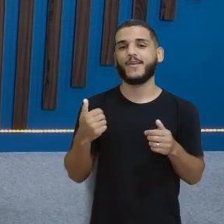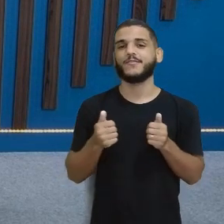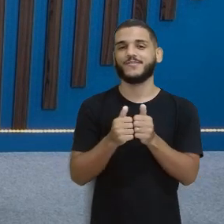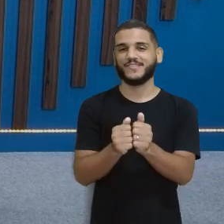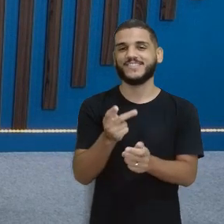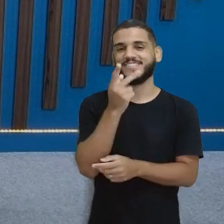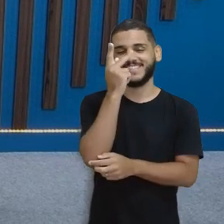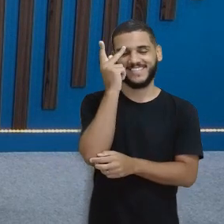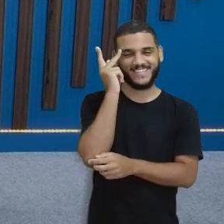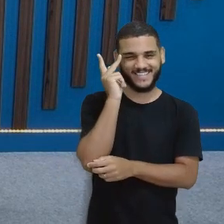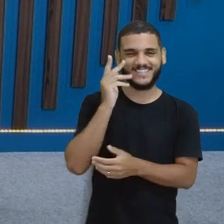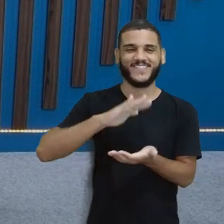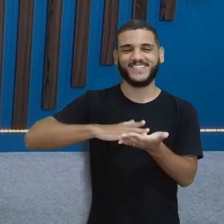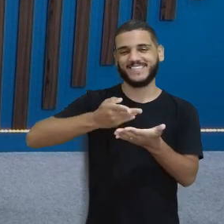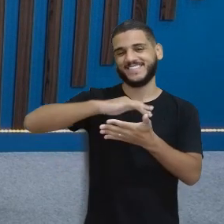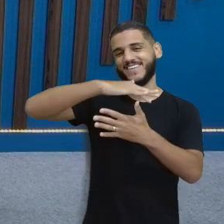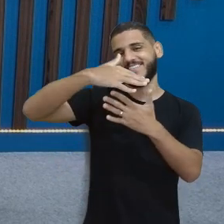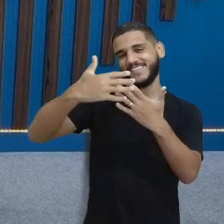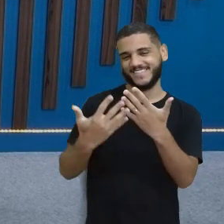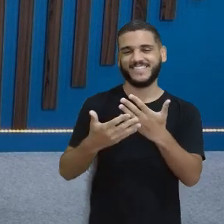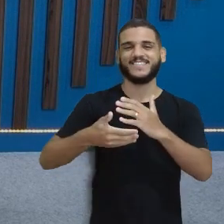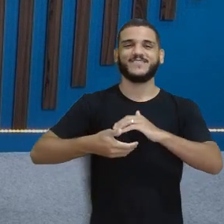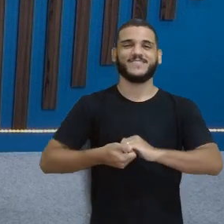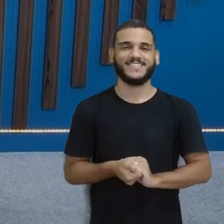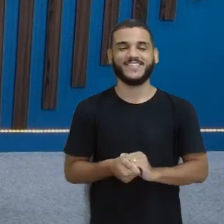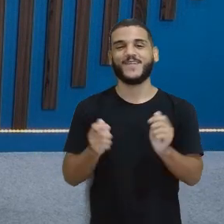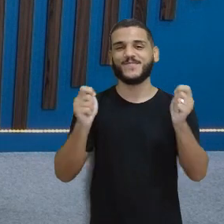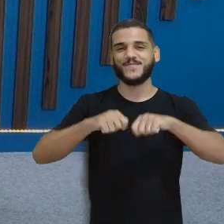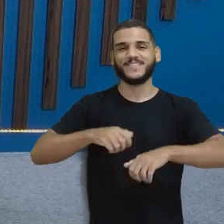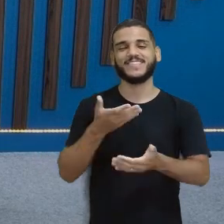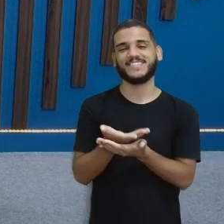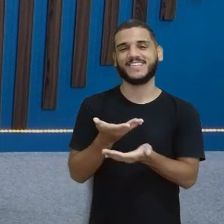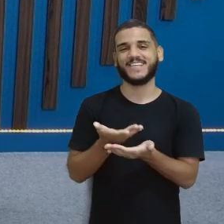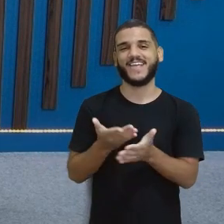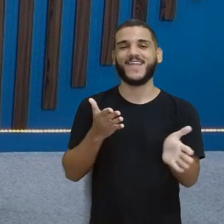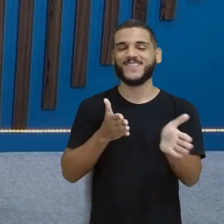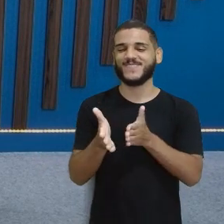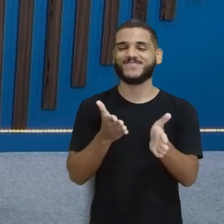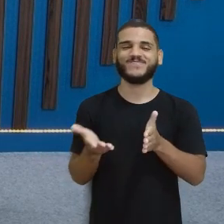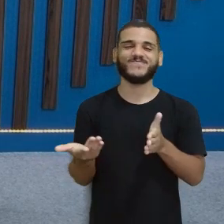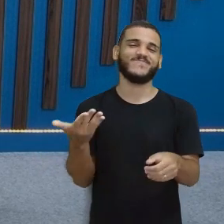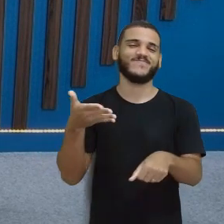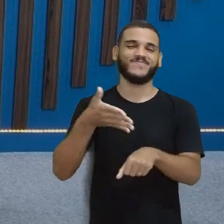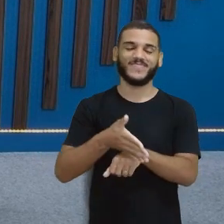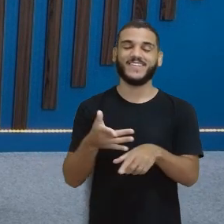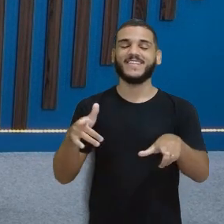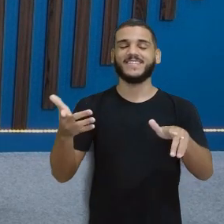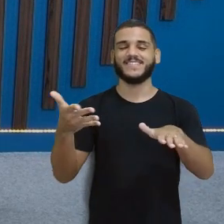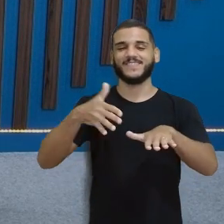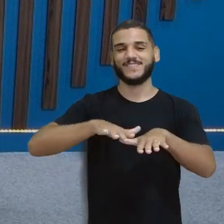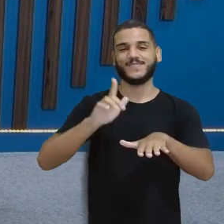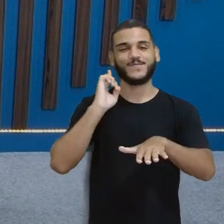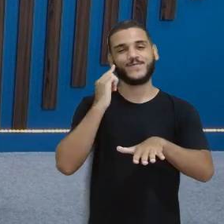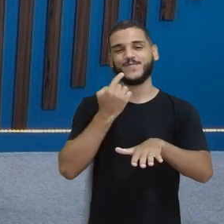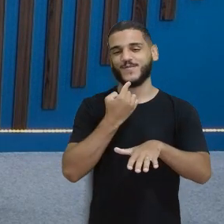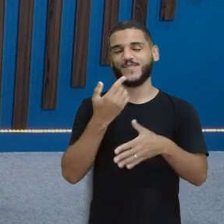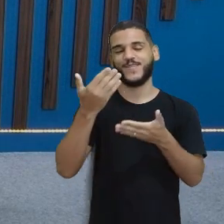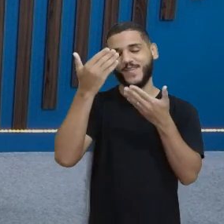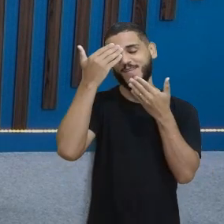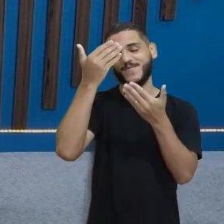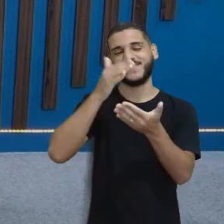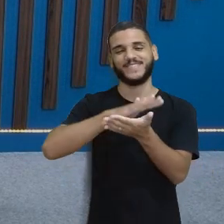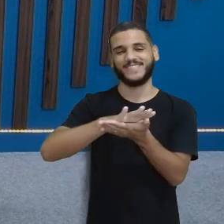Crisma, nosso intérprete de livros, que torna nossas aulas bem acessíveis aos nossos alunos surdos. Crisma,